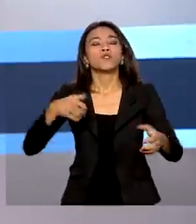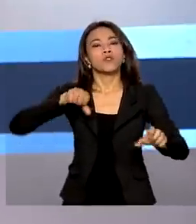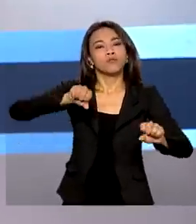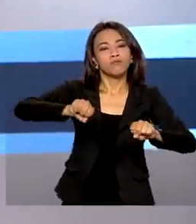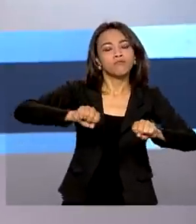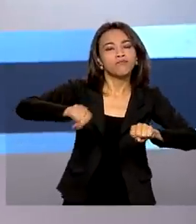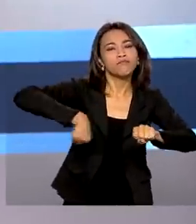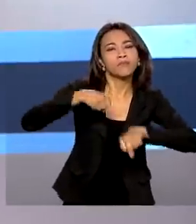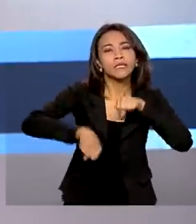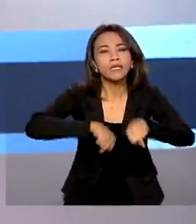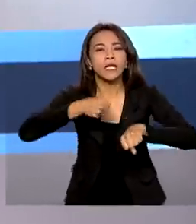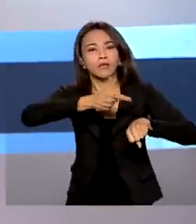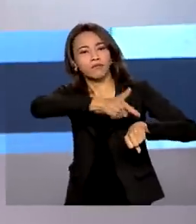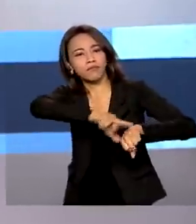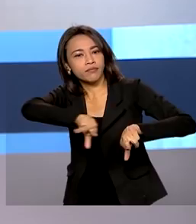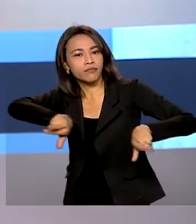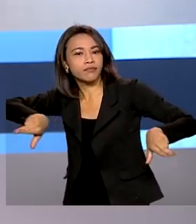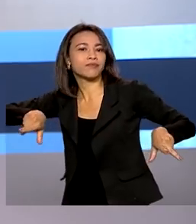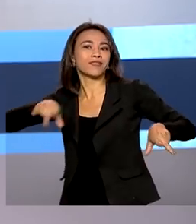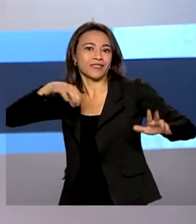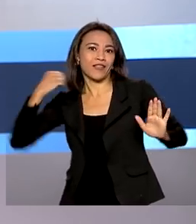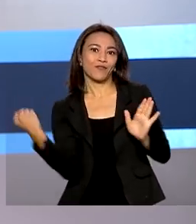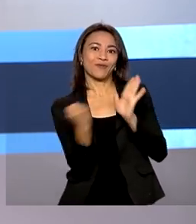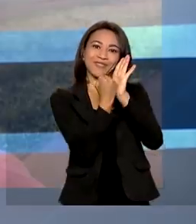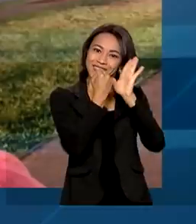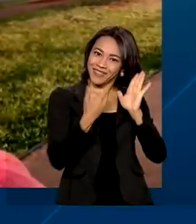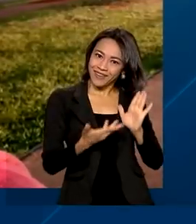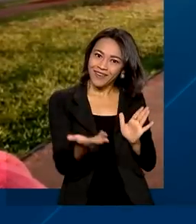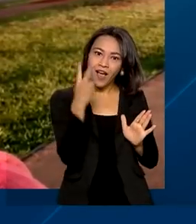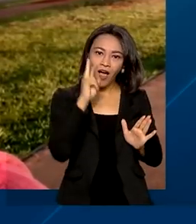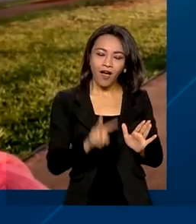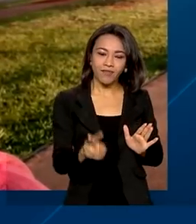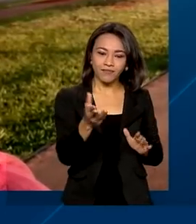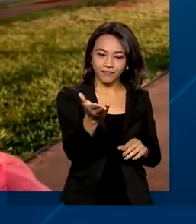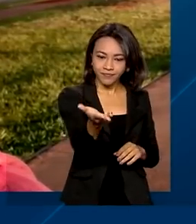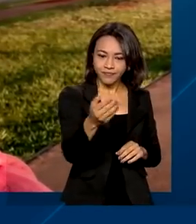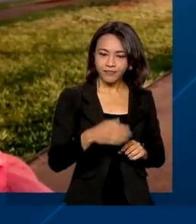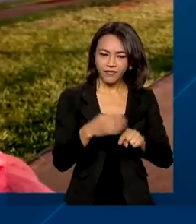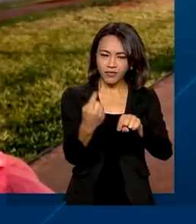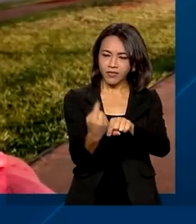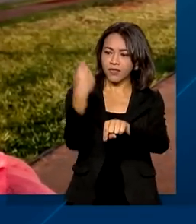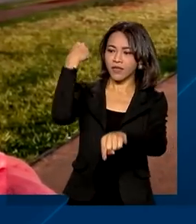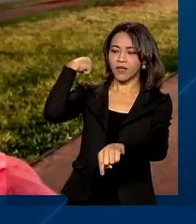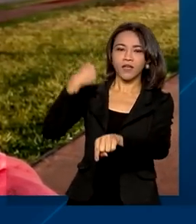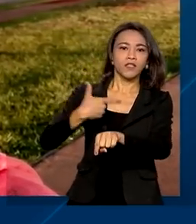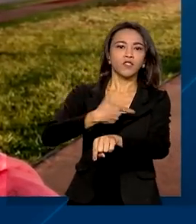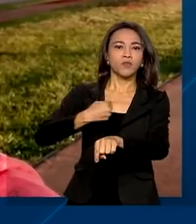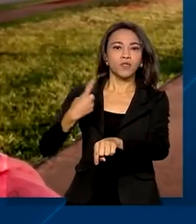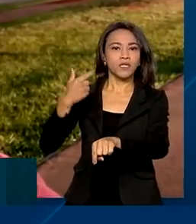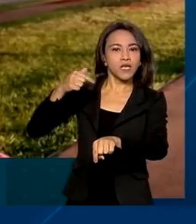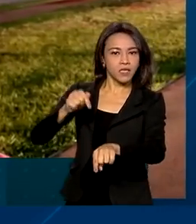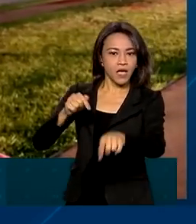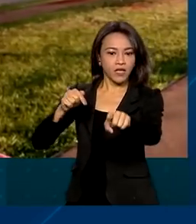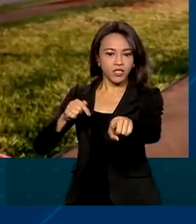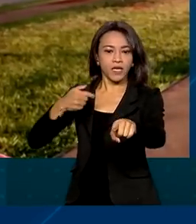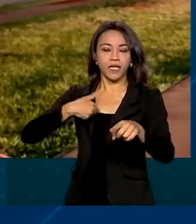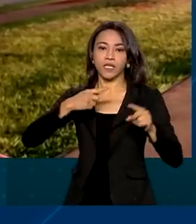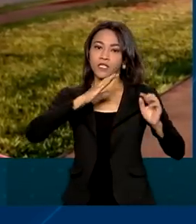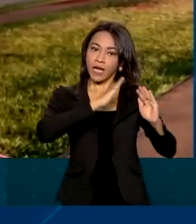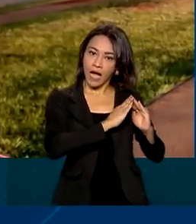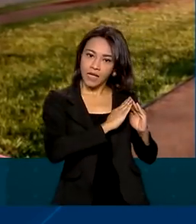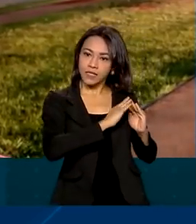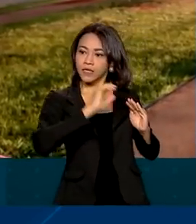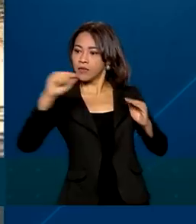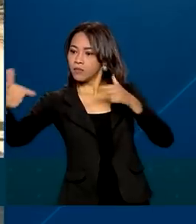fez parte do lançamento do selo Bicicleta Brasil. Desde 2017, Cláudio faz o trajeto de casa para o